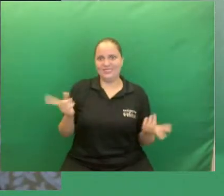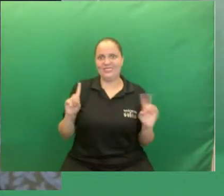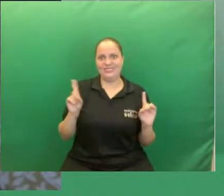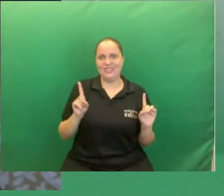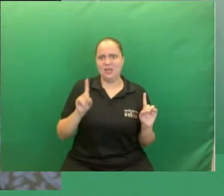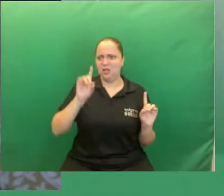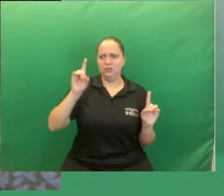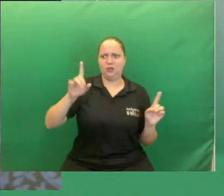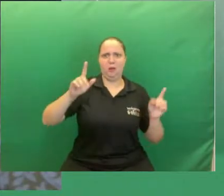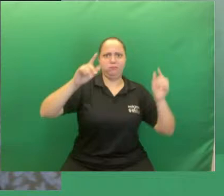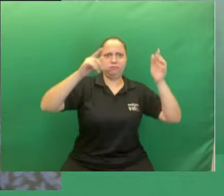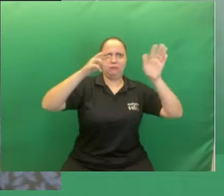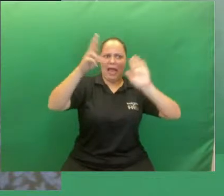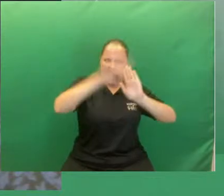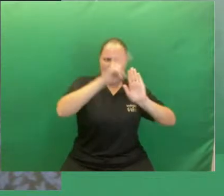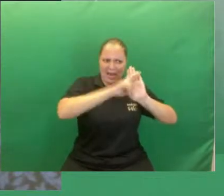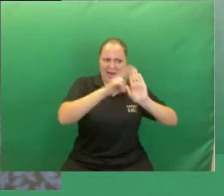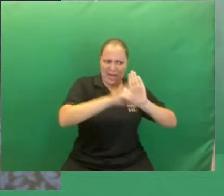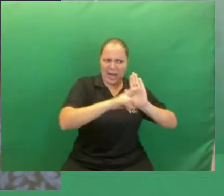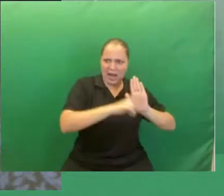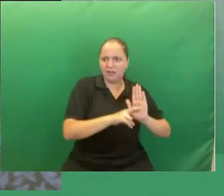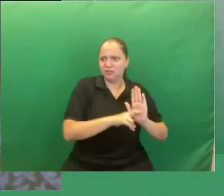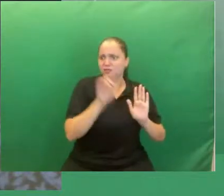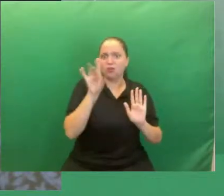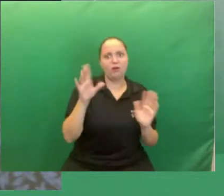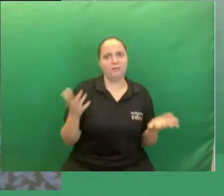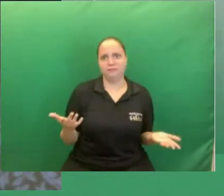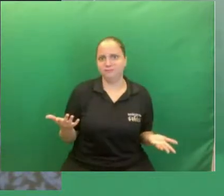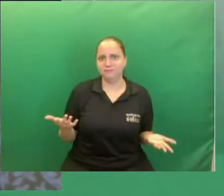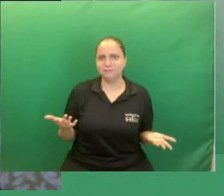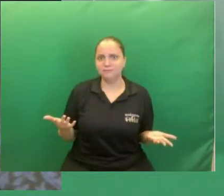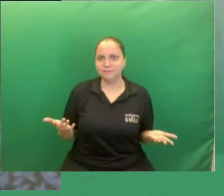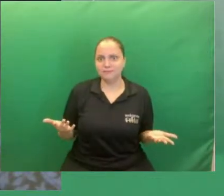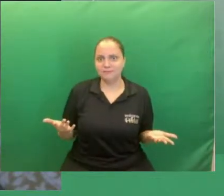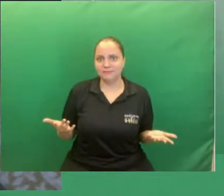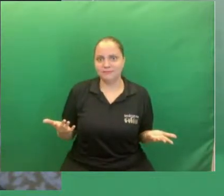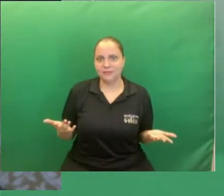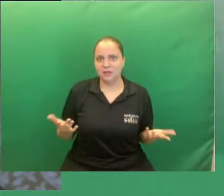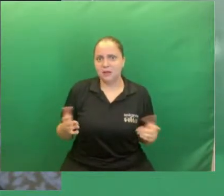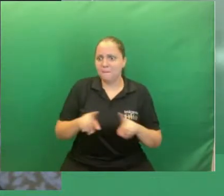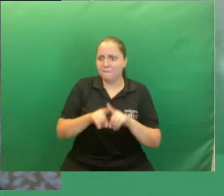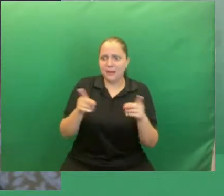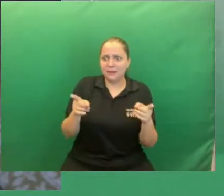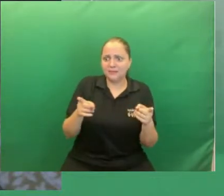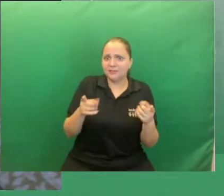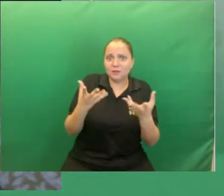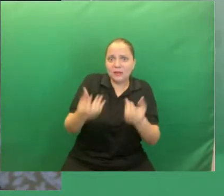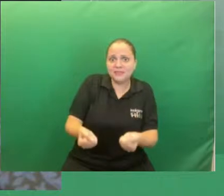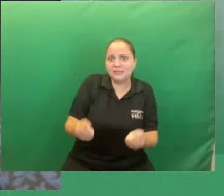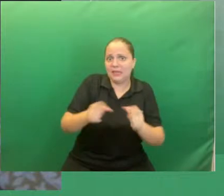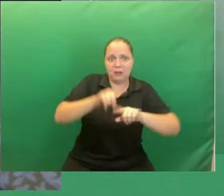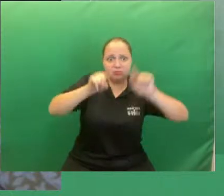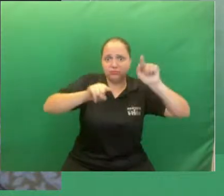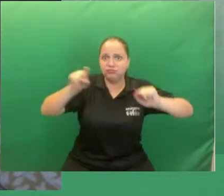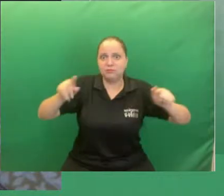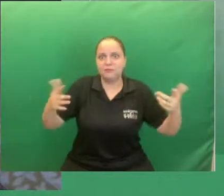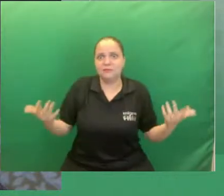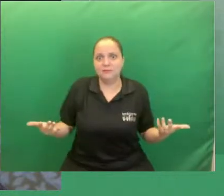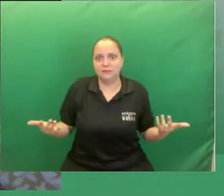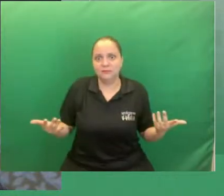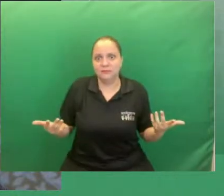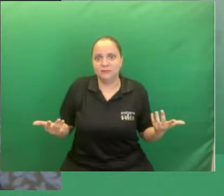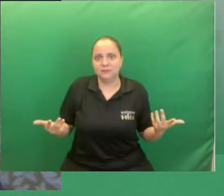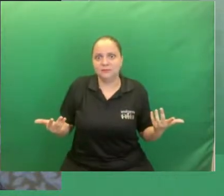que o trabalho com o conto na educação básica é de fundamental importância para o ensino de língua nas escolas, pois